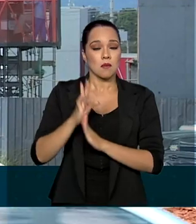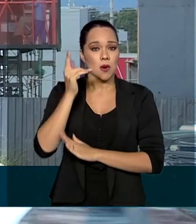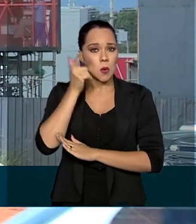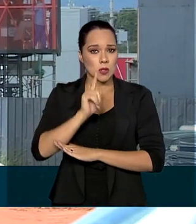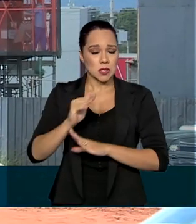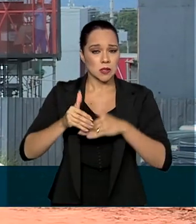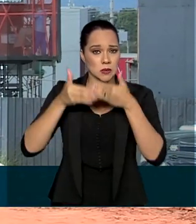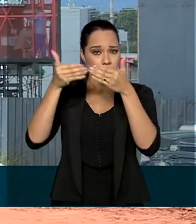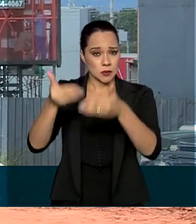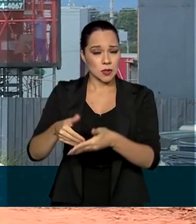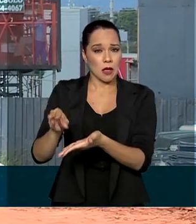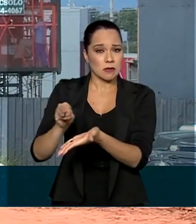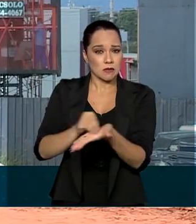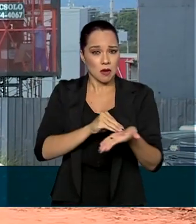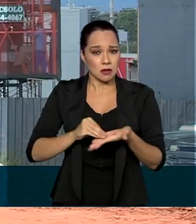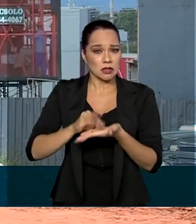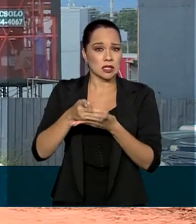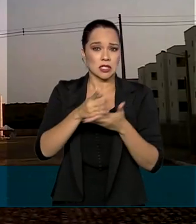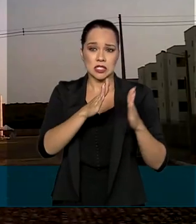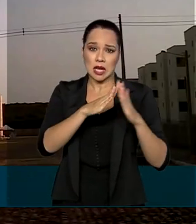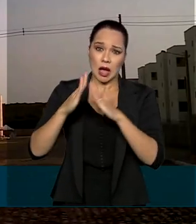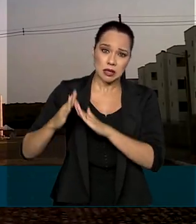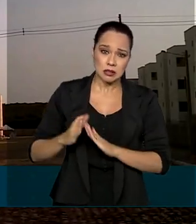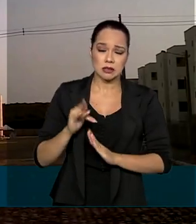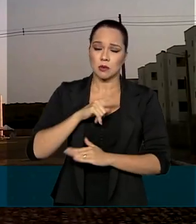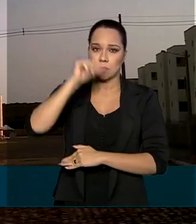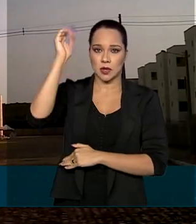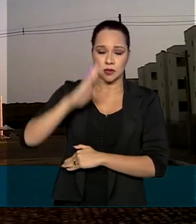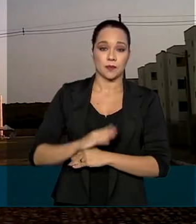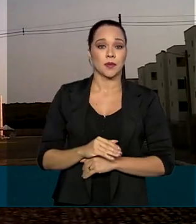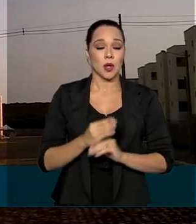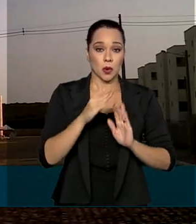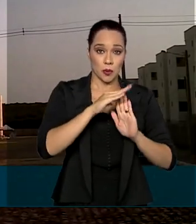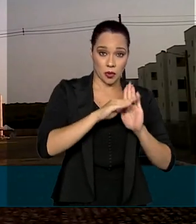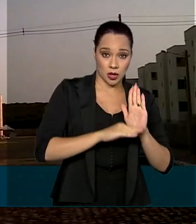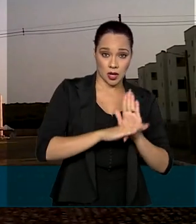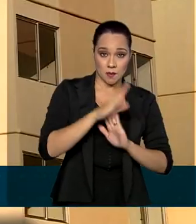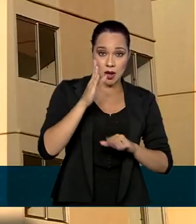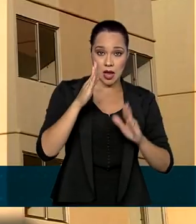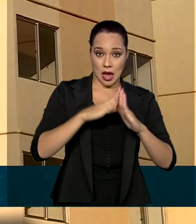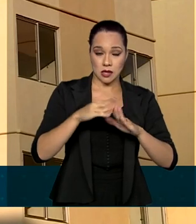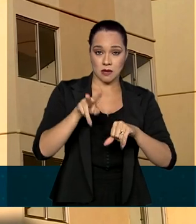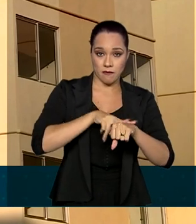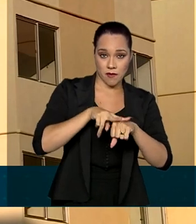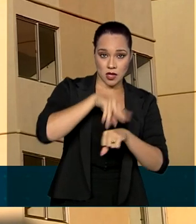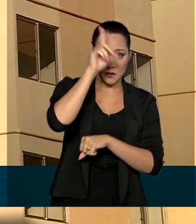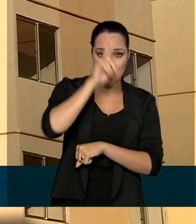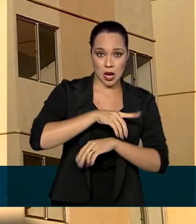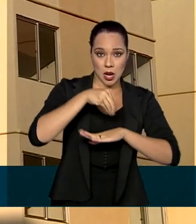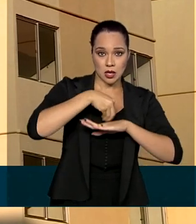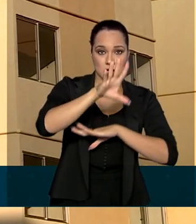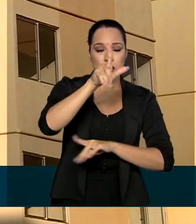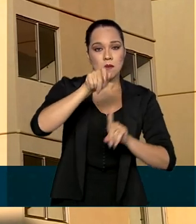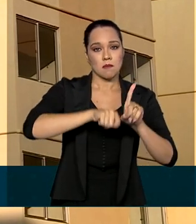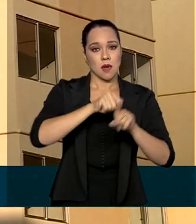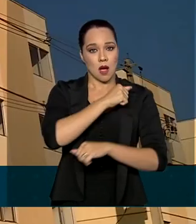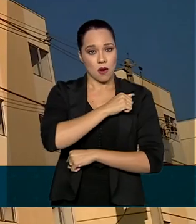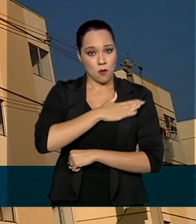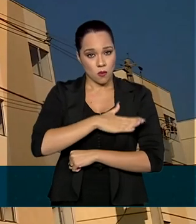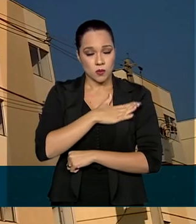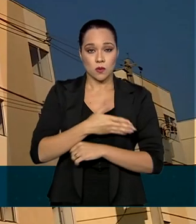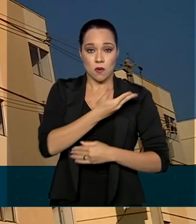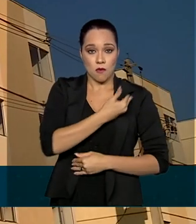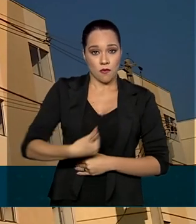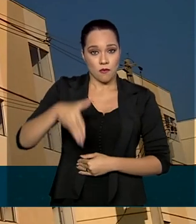ao déficit habitacional do país. Com o programa Casa Verde e Amarela, lançado em agosto, o governo federal quer